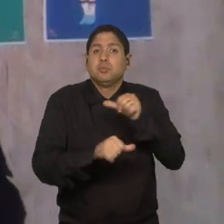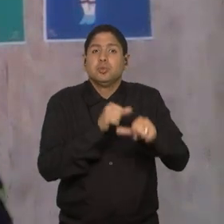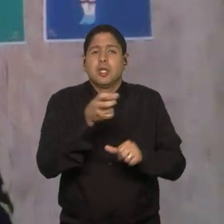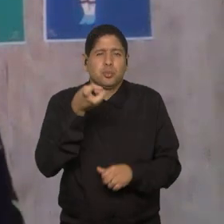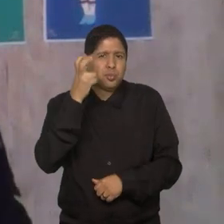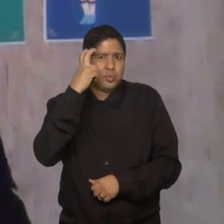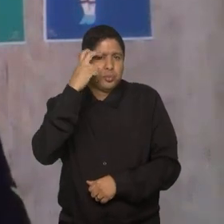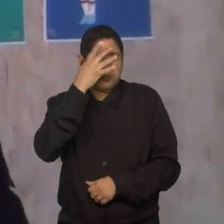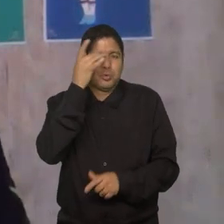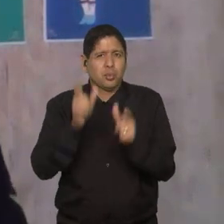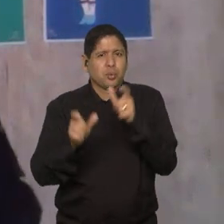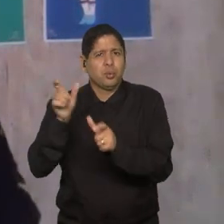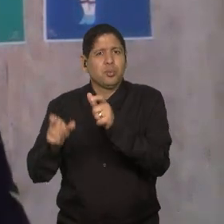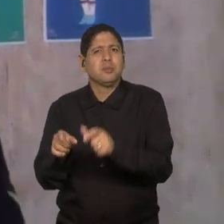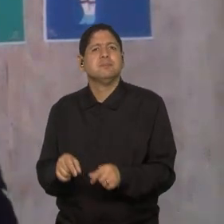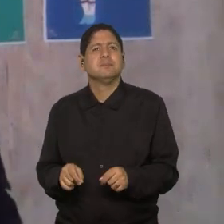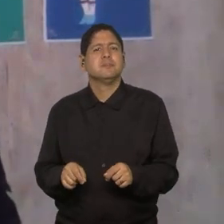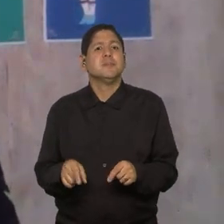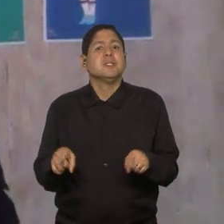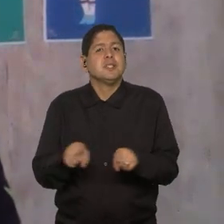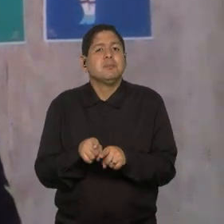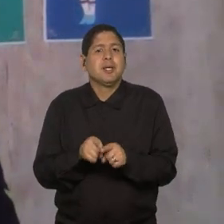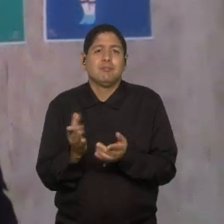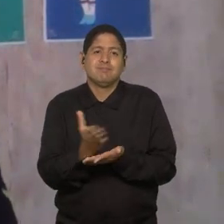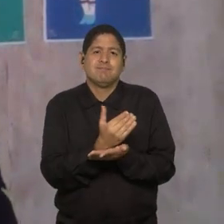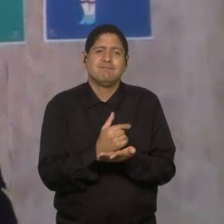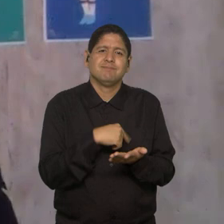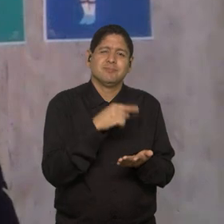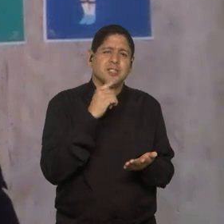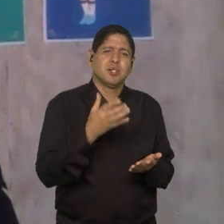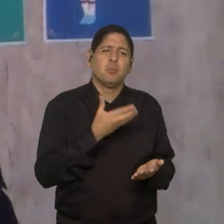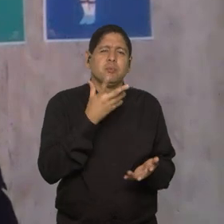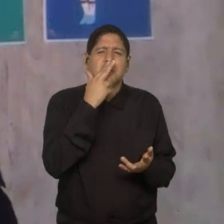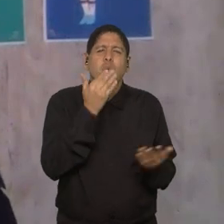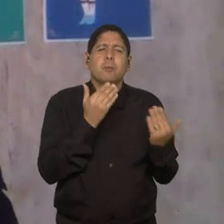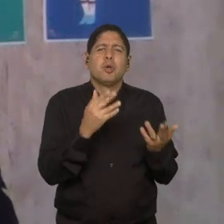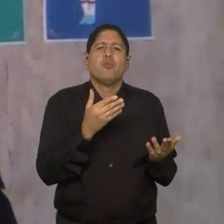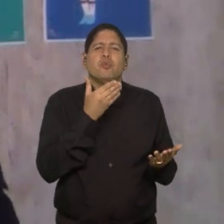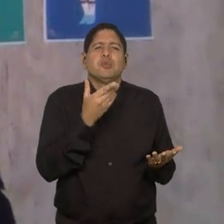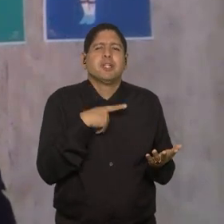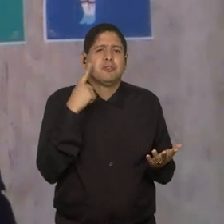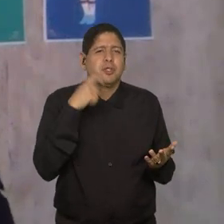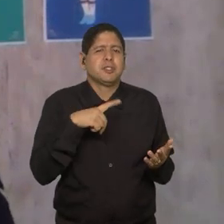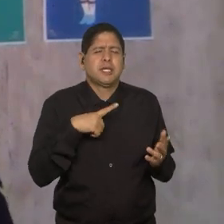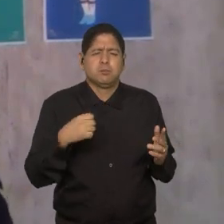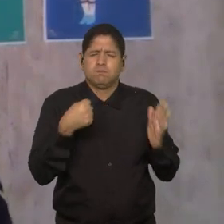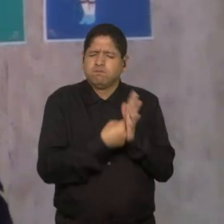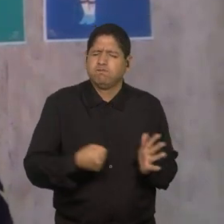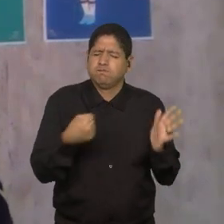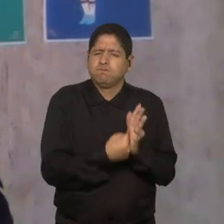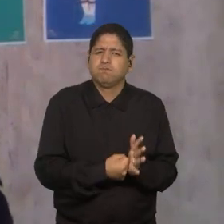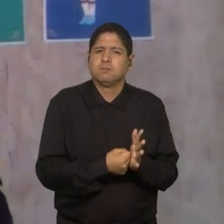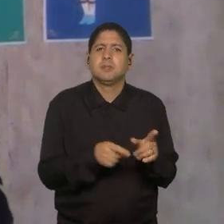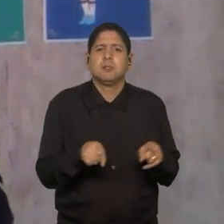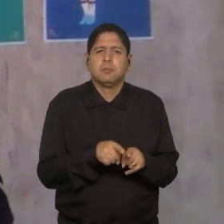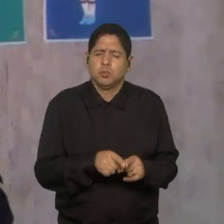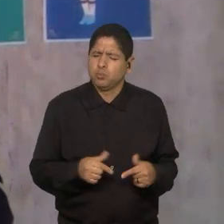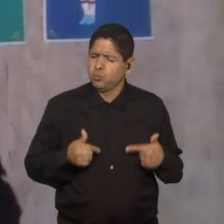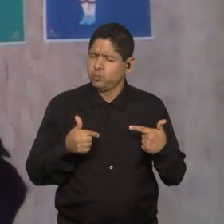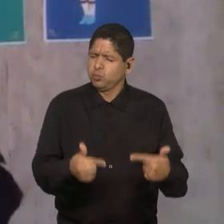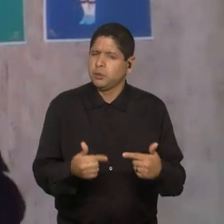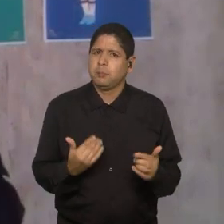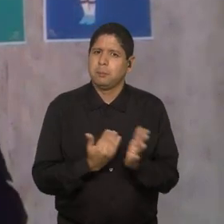cultura e colhendo esses frutos. Acho que a gente ainda briga bastante, luta bastante.